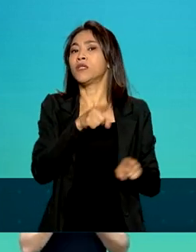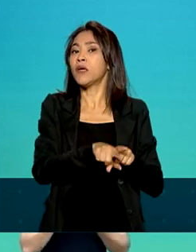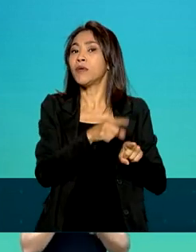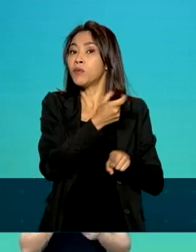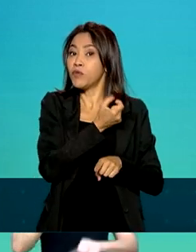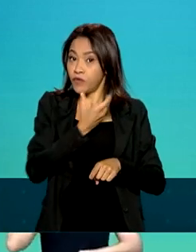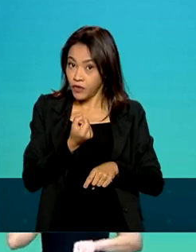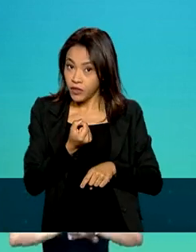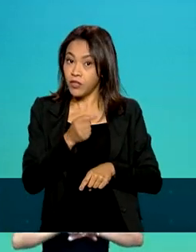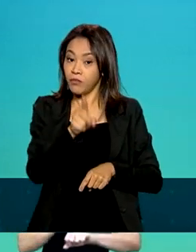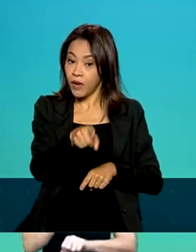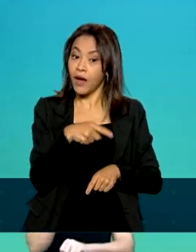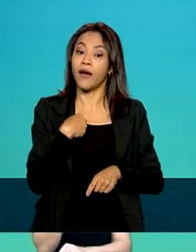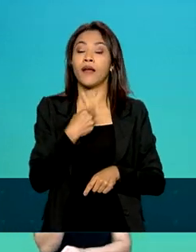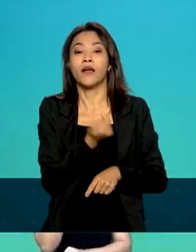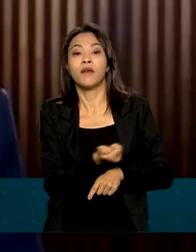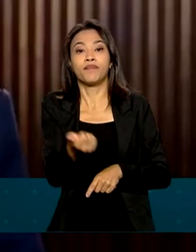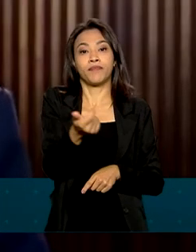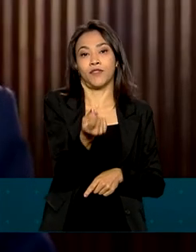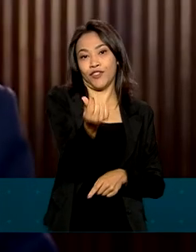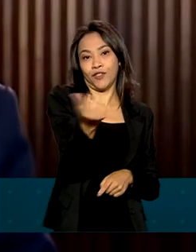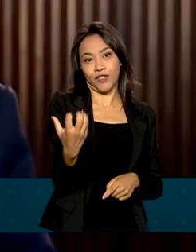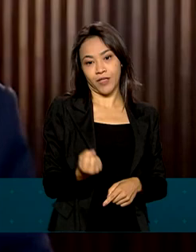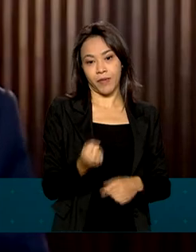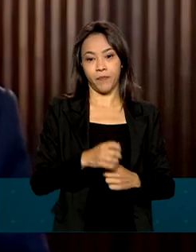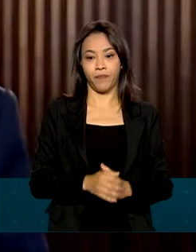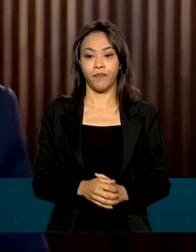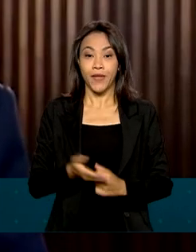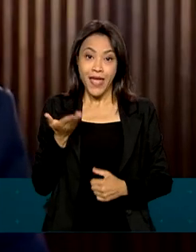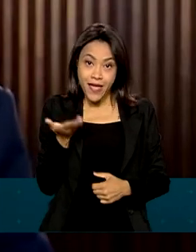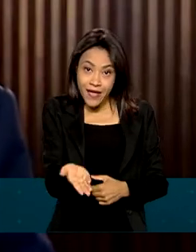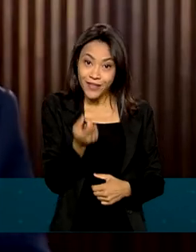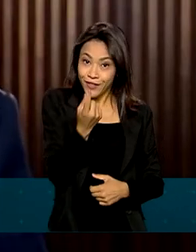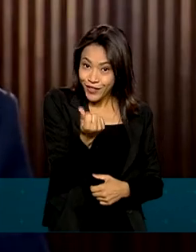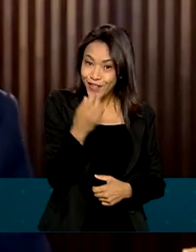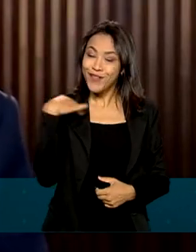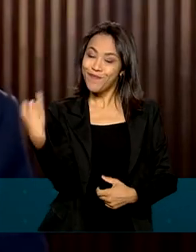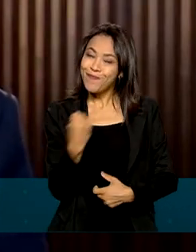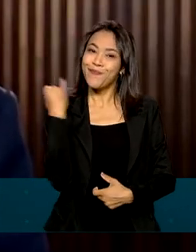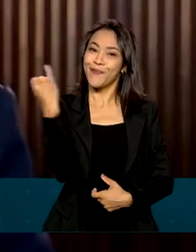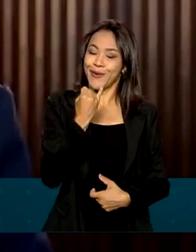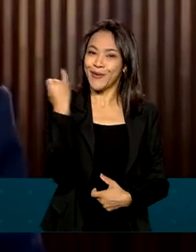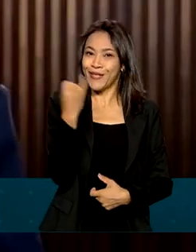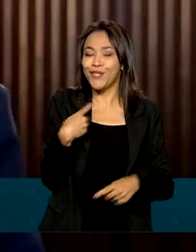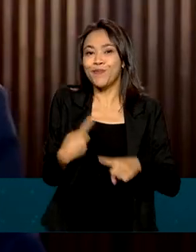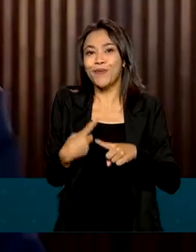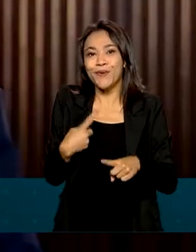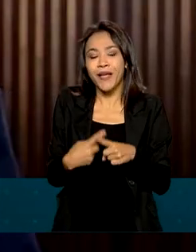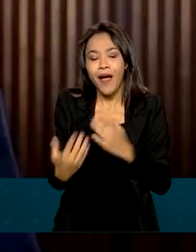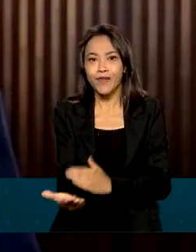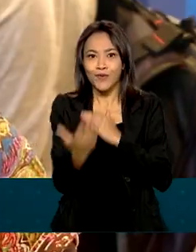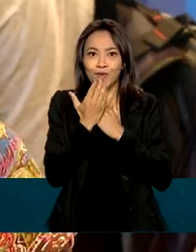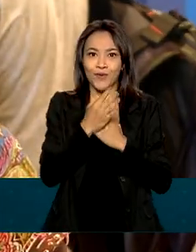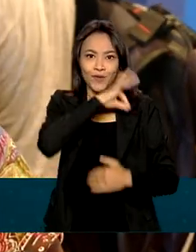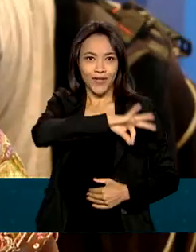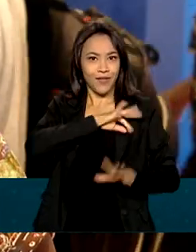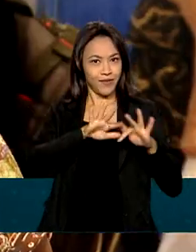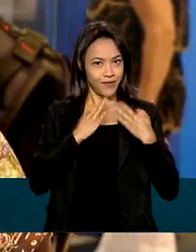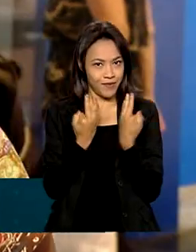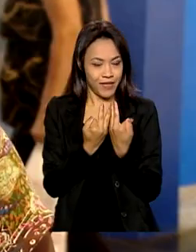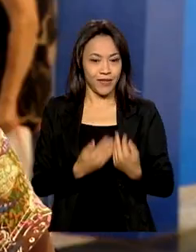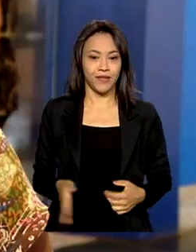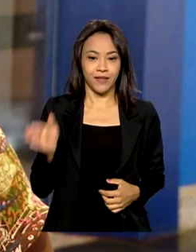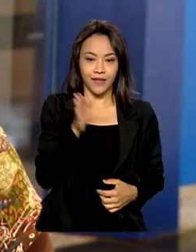recursos do auxílio emergencial. Um recurso importante, que faz toda a diferença no orçamento das famílias. Eu vou